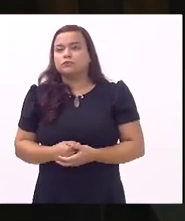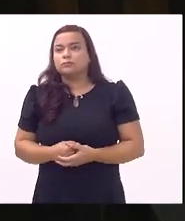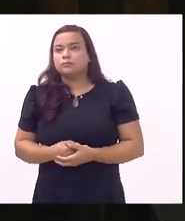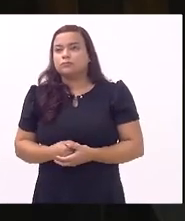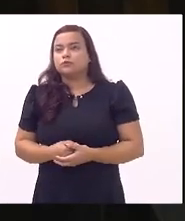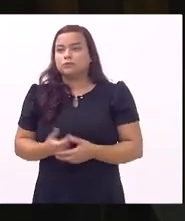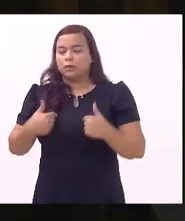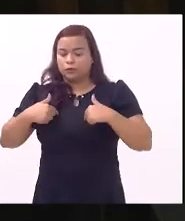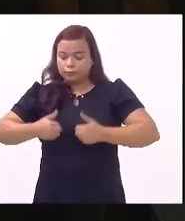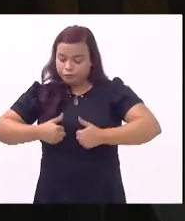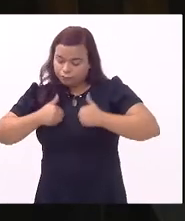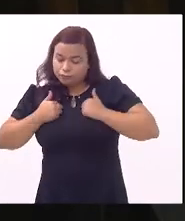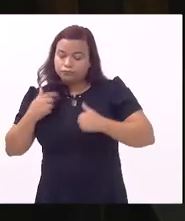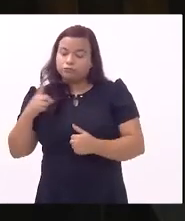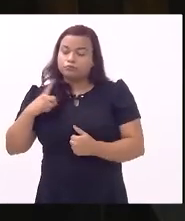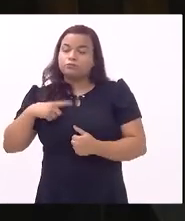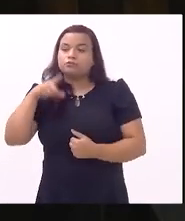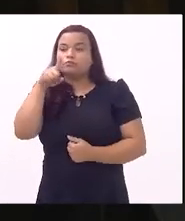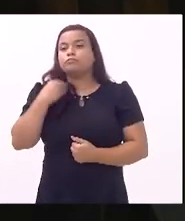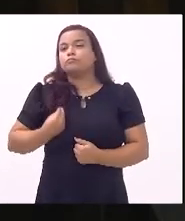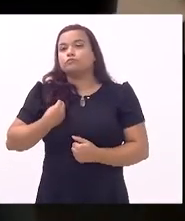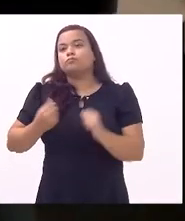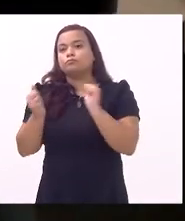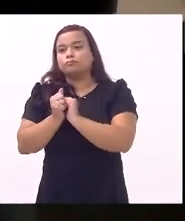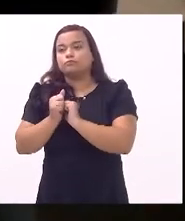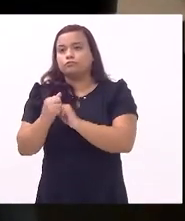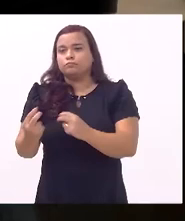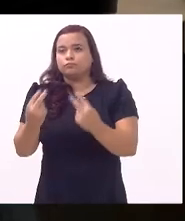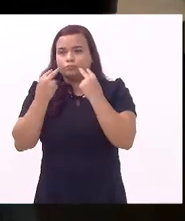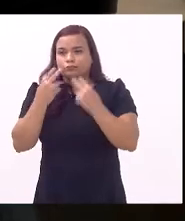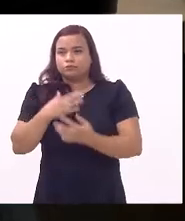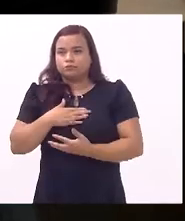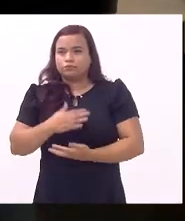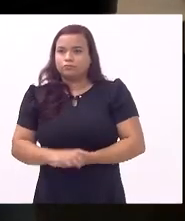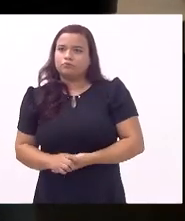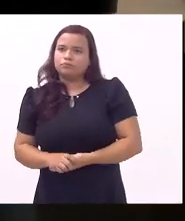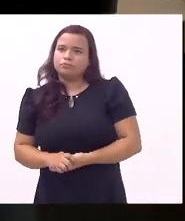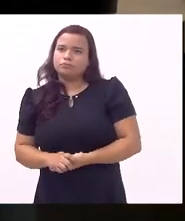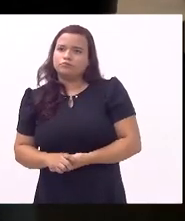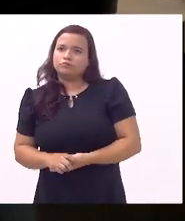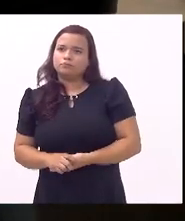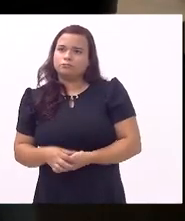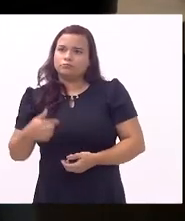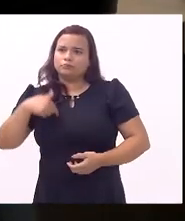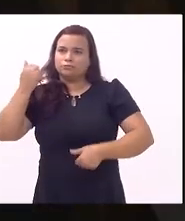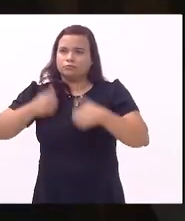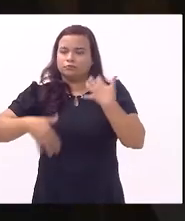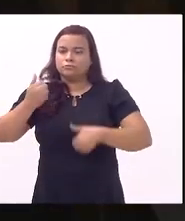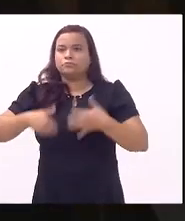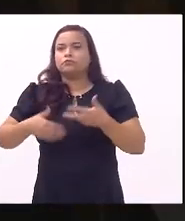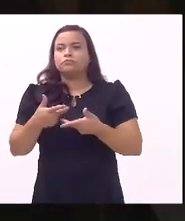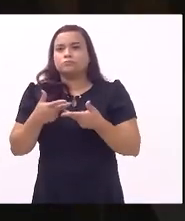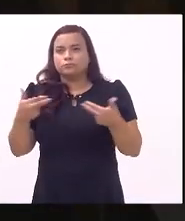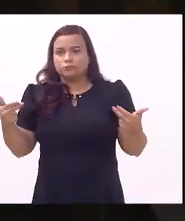honra ter a senhora presente aqui e uma das minhas falas presidente